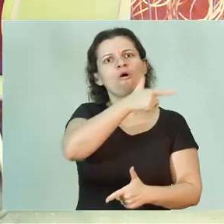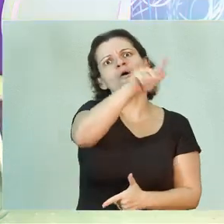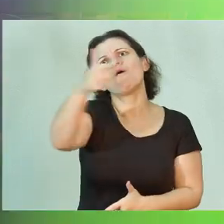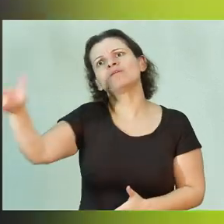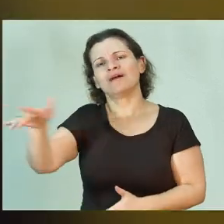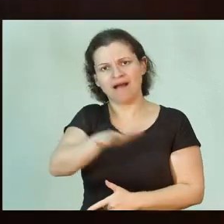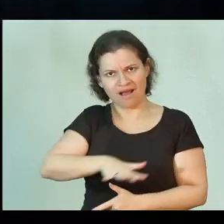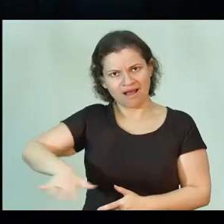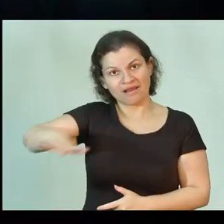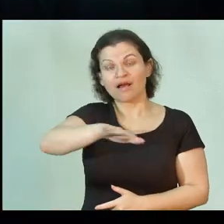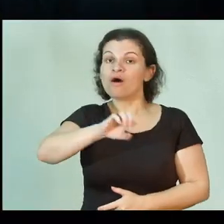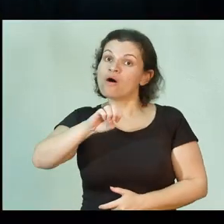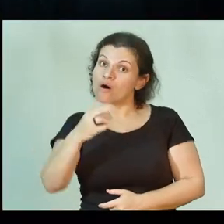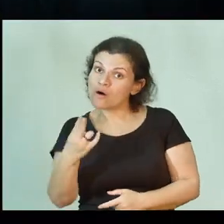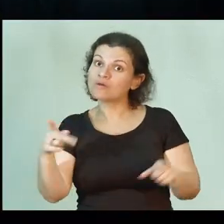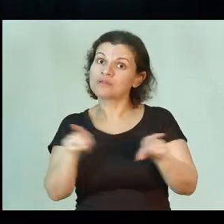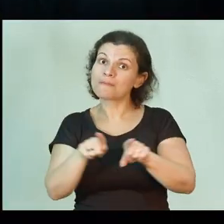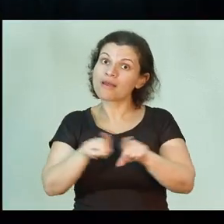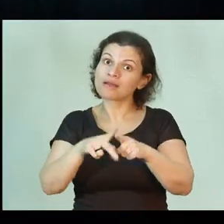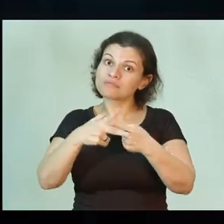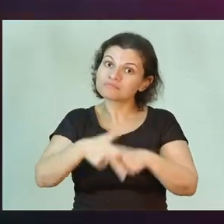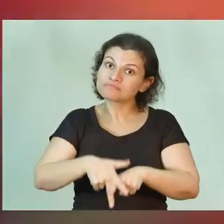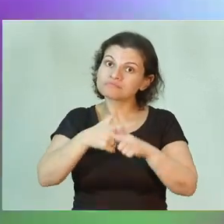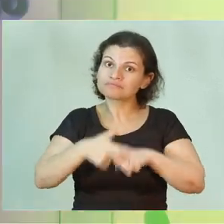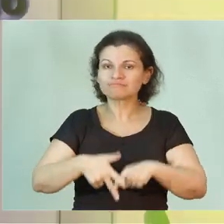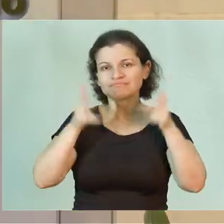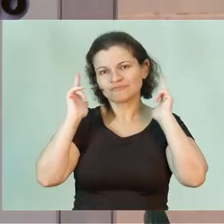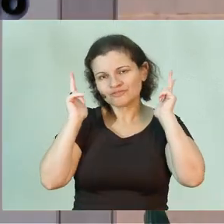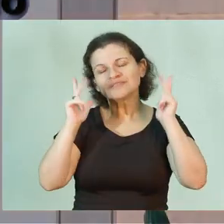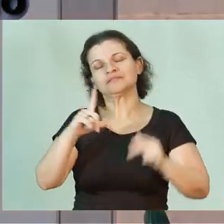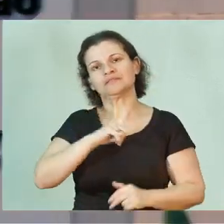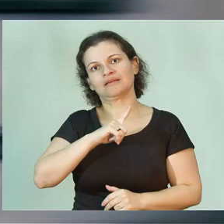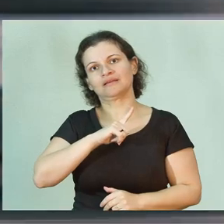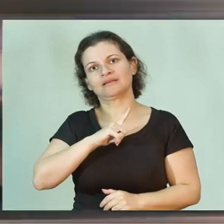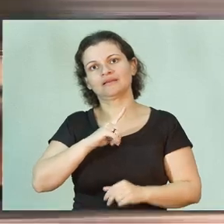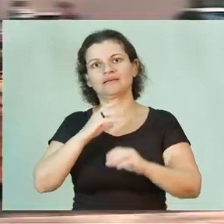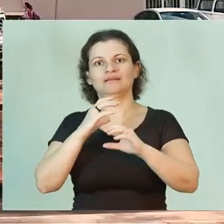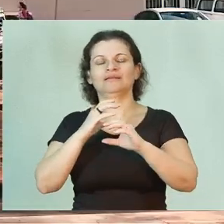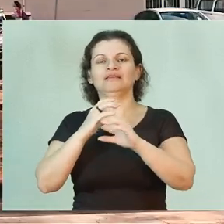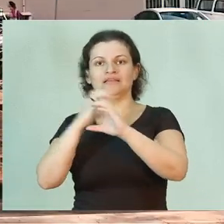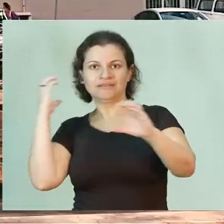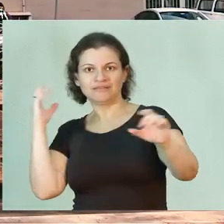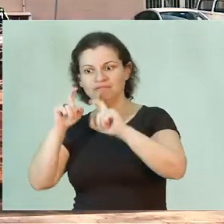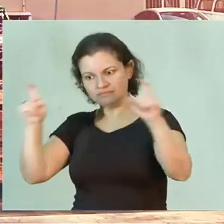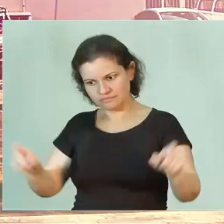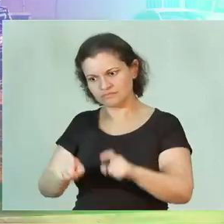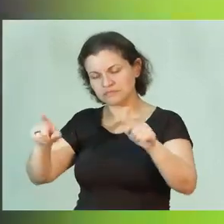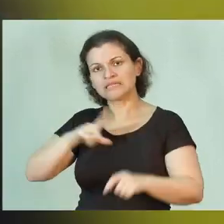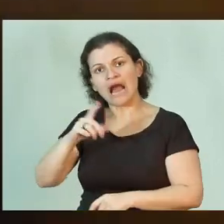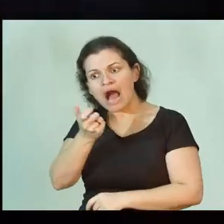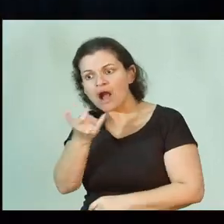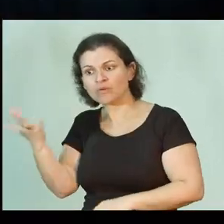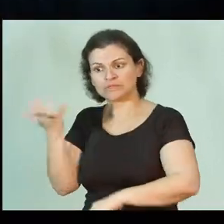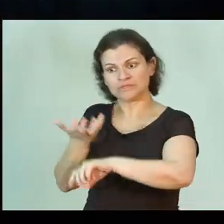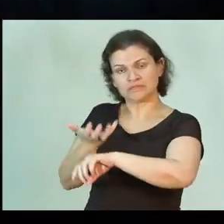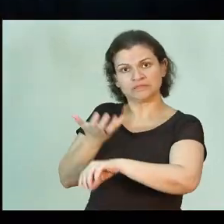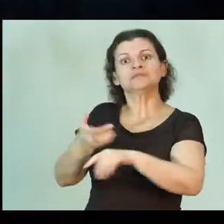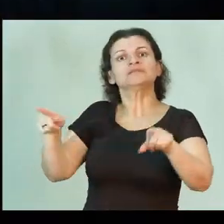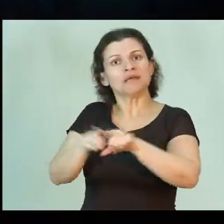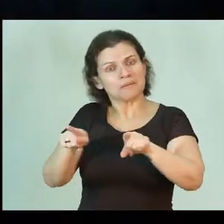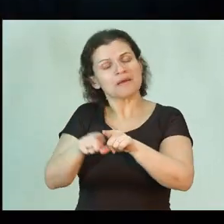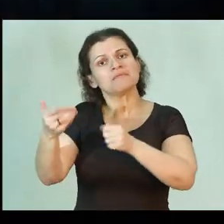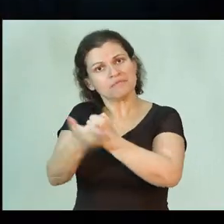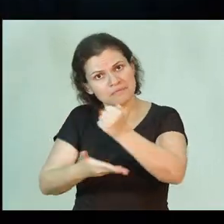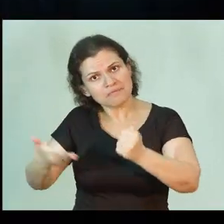áreas ou também ferramentas de entretenimento. Na Engenharia da Computação, ele vai ter algumas disciplinas também